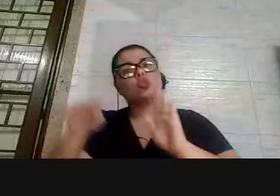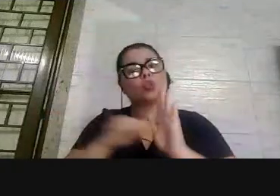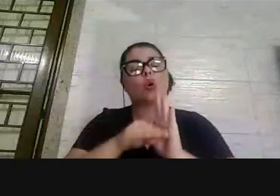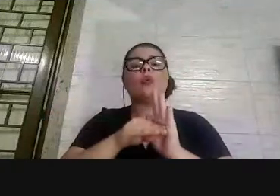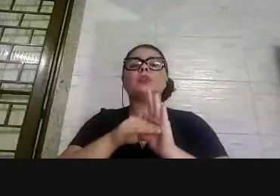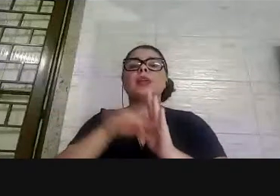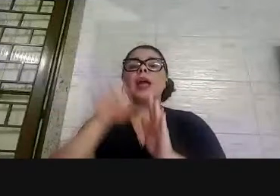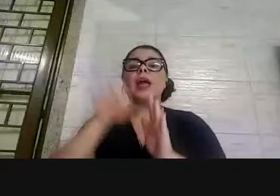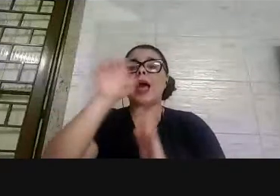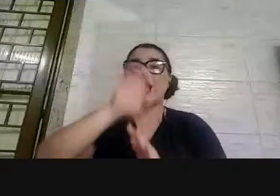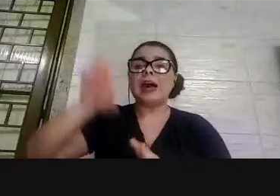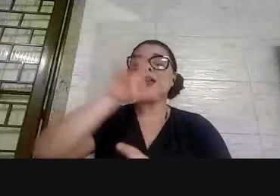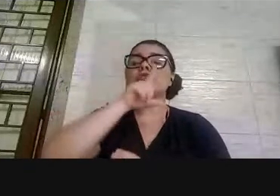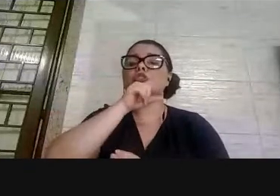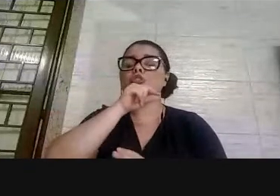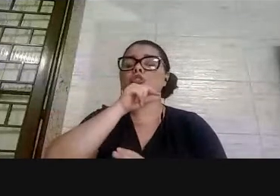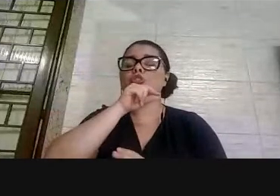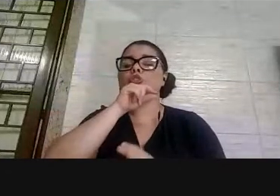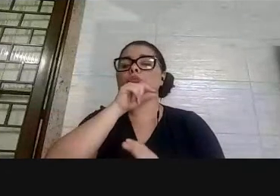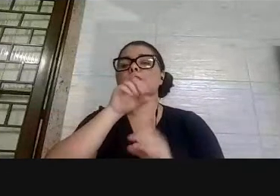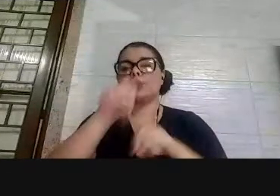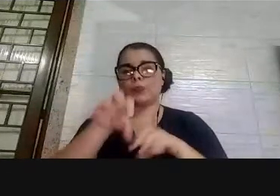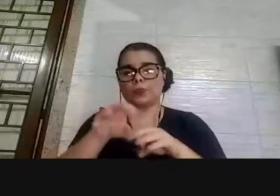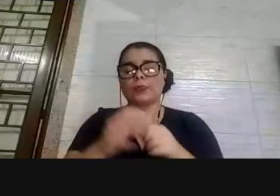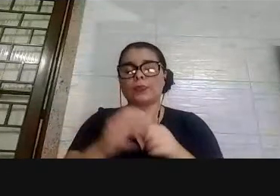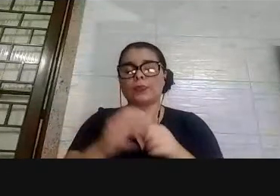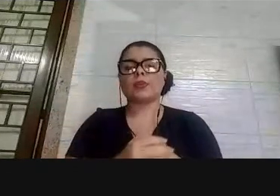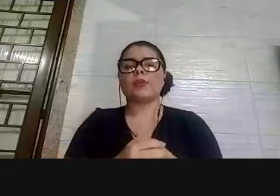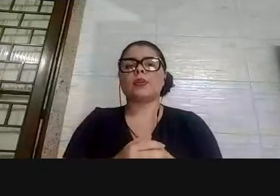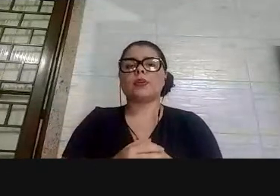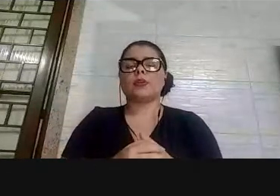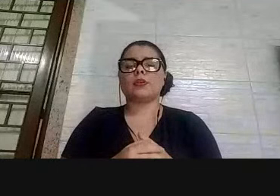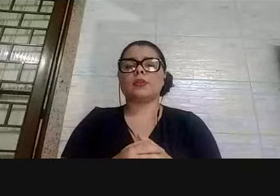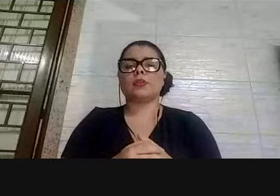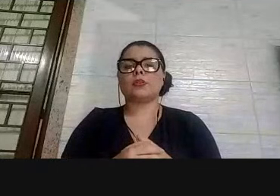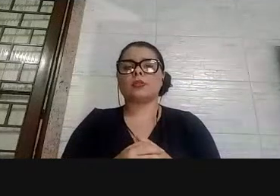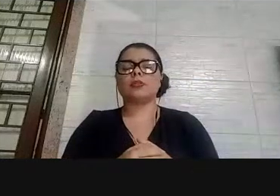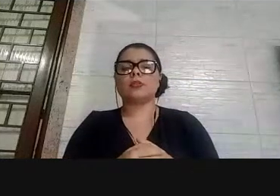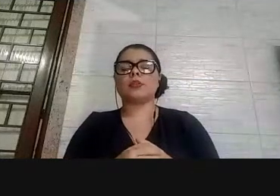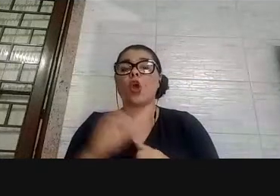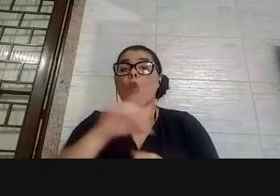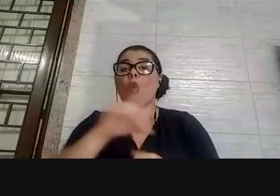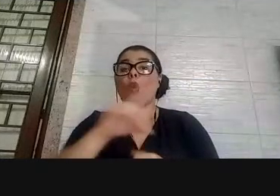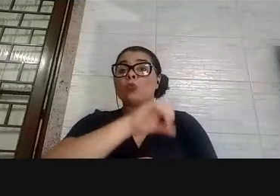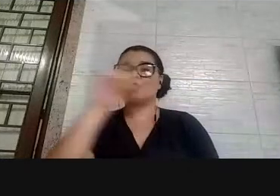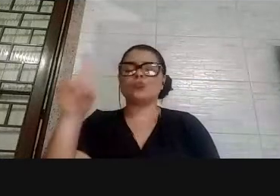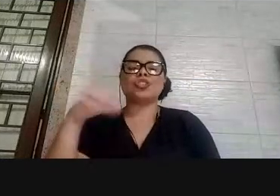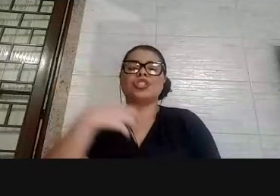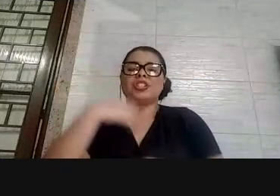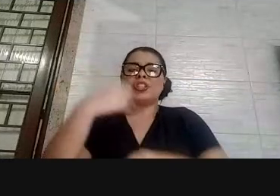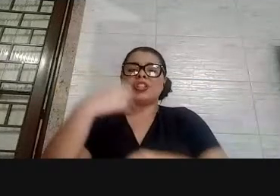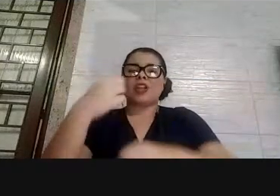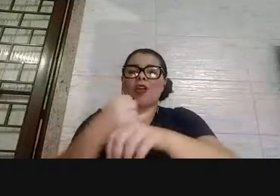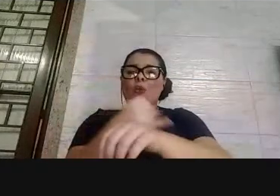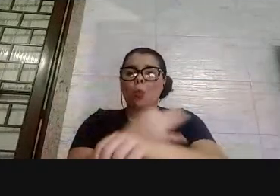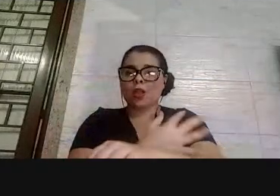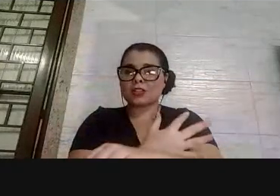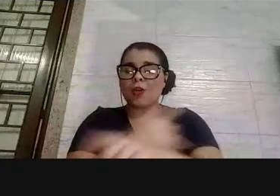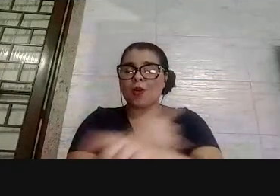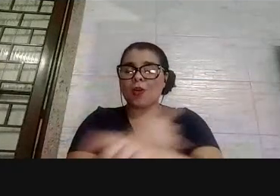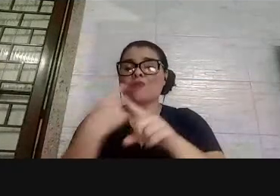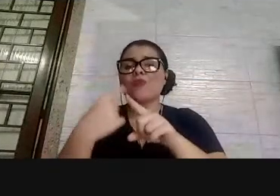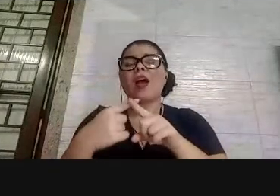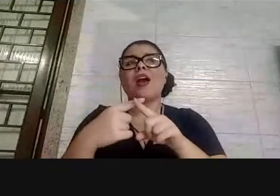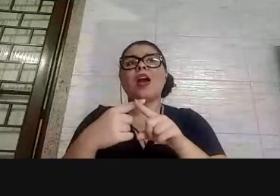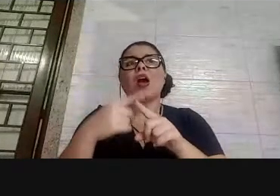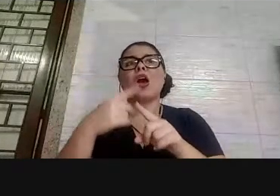É isso aí. Temos uma... Esse dia também foi emocionante, os pais, a gente estava lá, fui